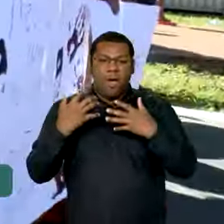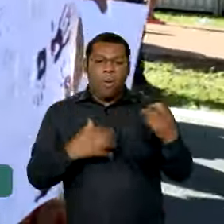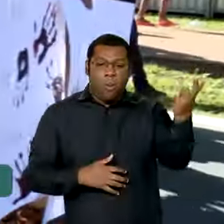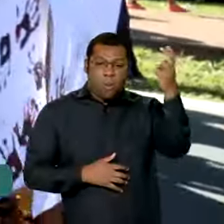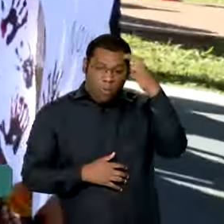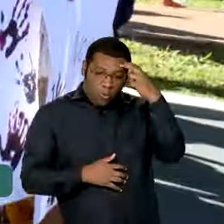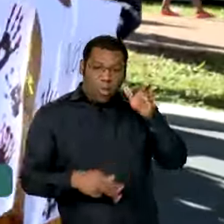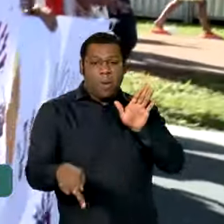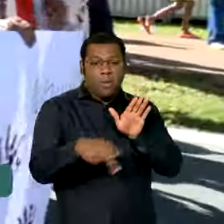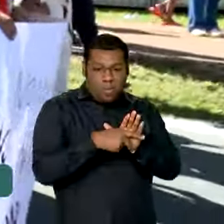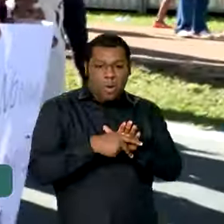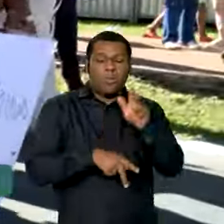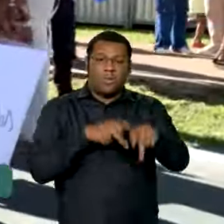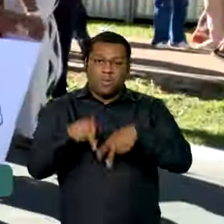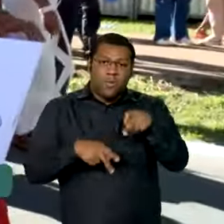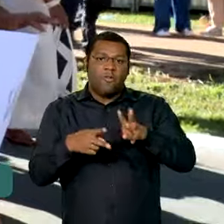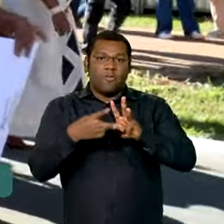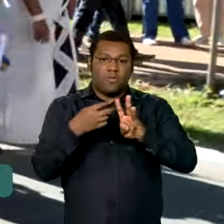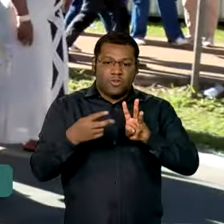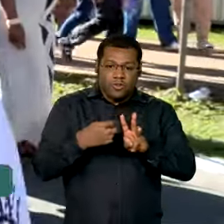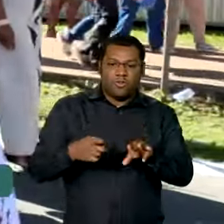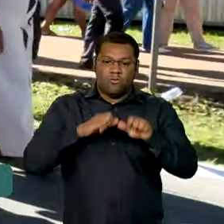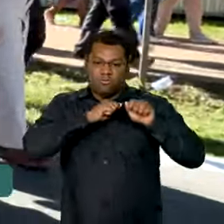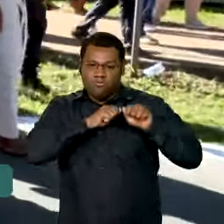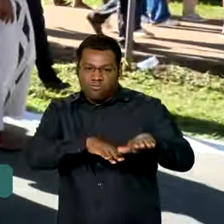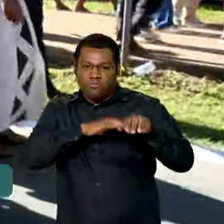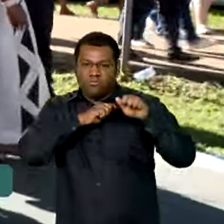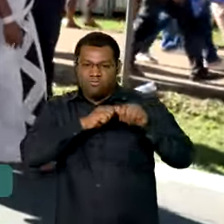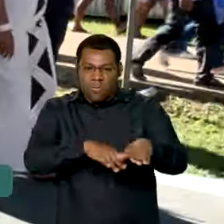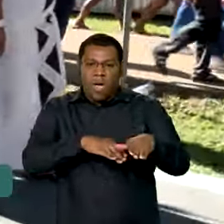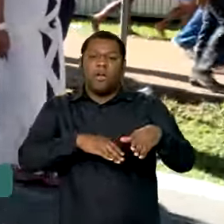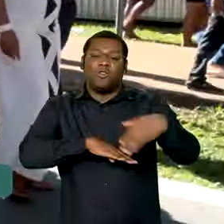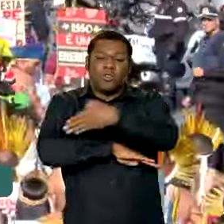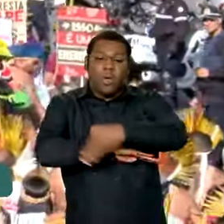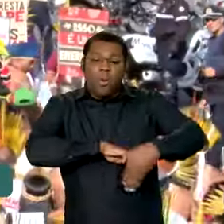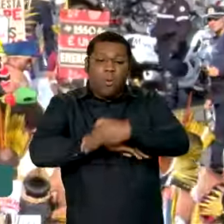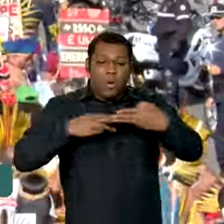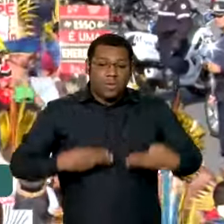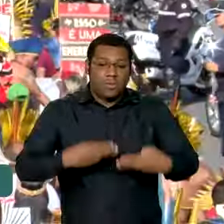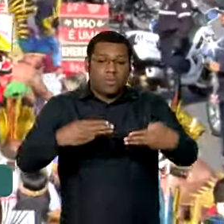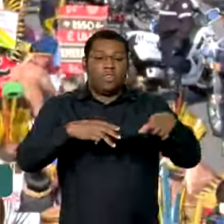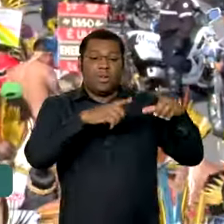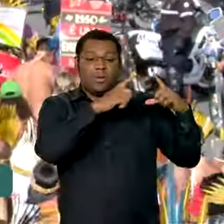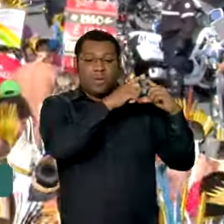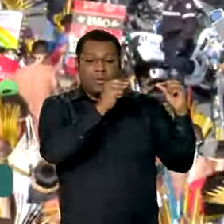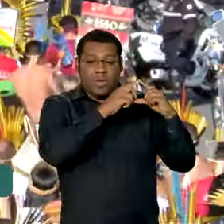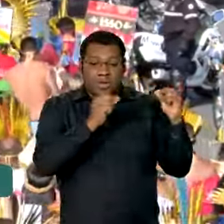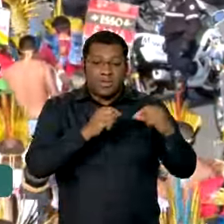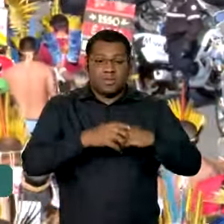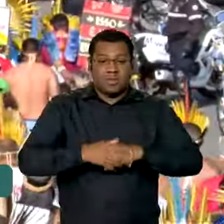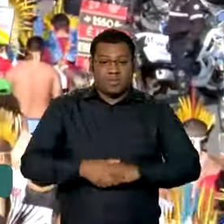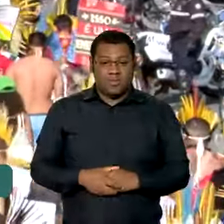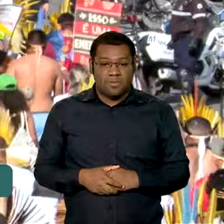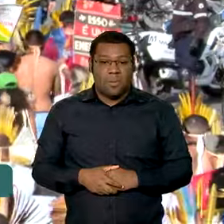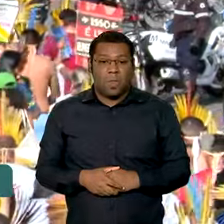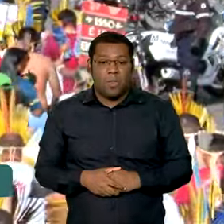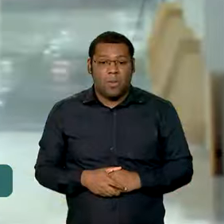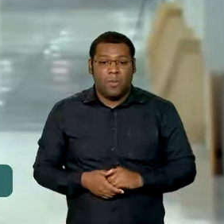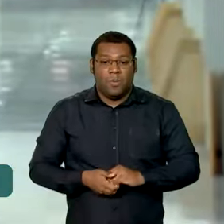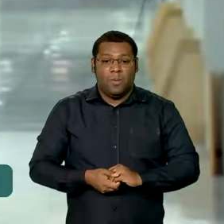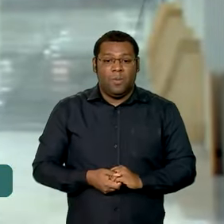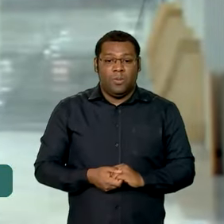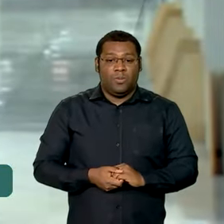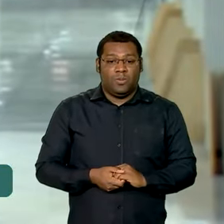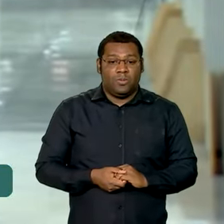diferentes etnias caminharam pela via de acesso à esplanada dos ministérios, em direção à Praça dos Três Poderes.